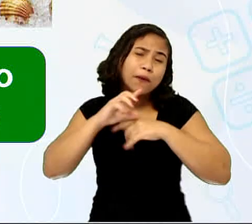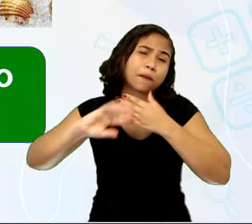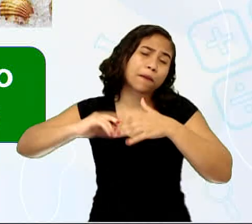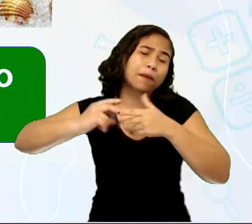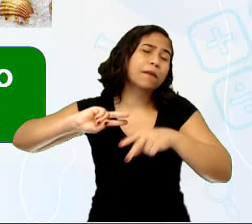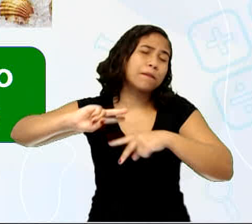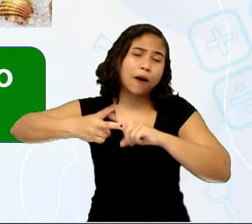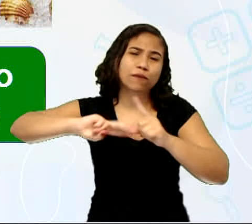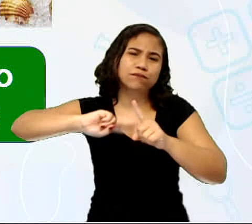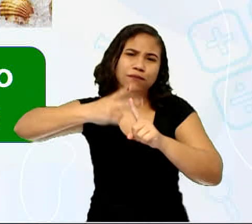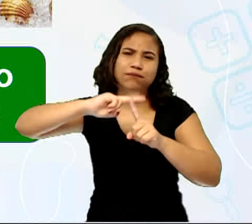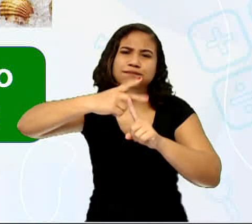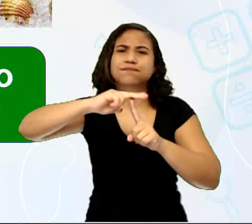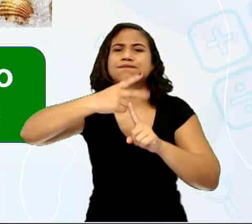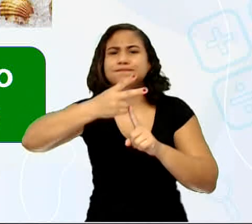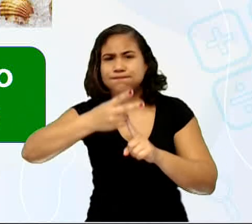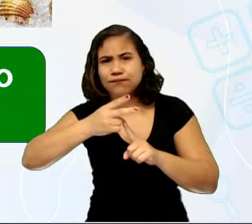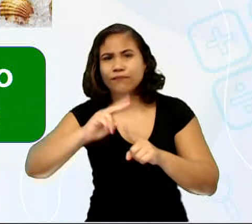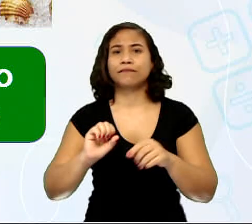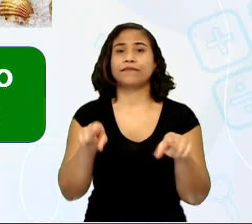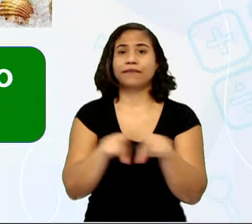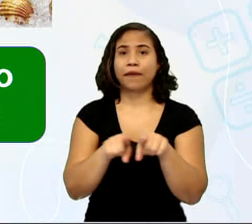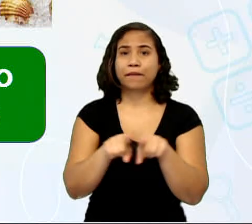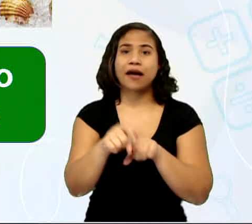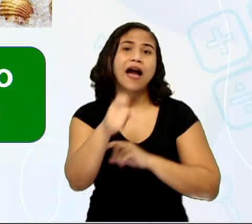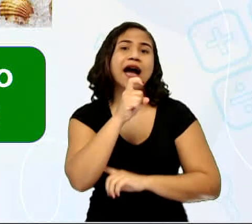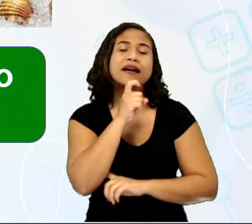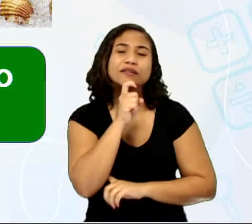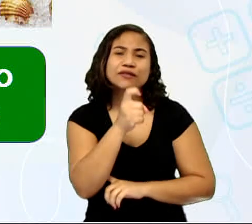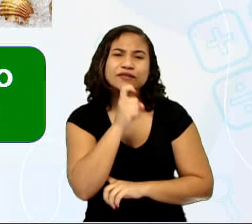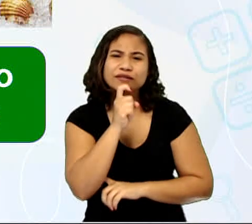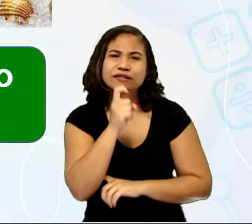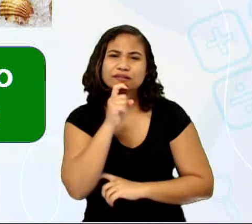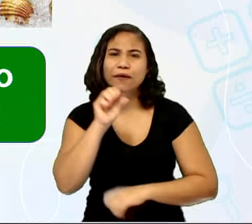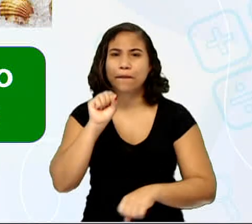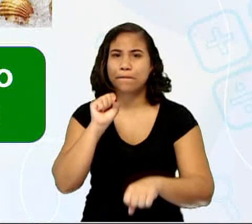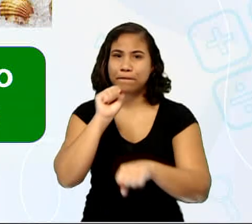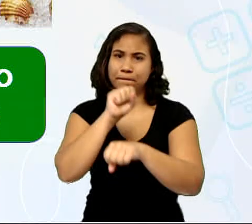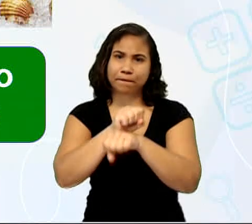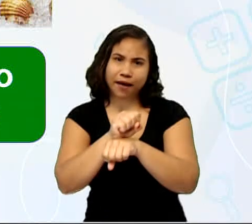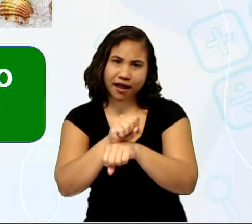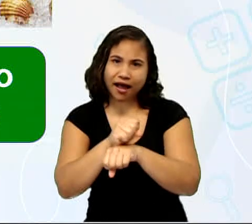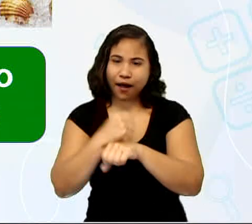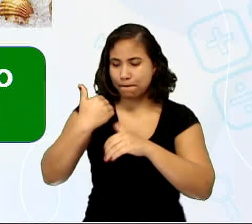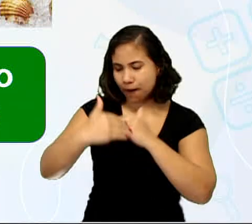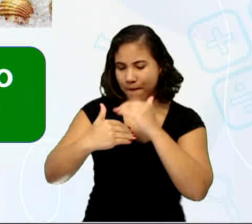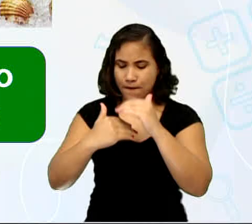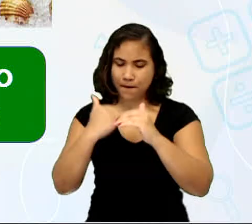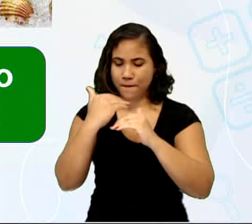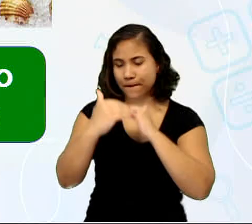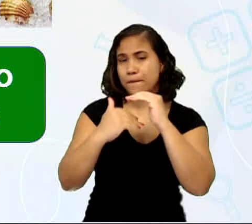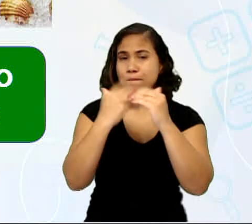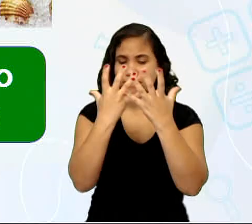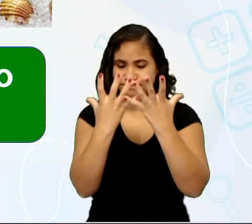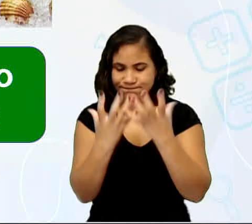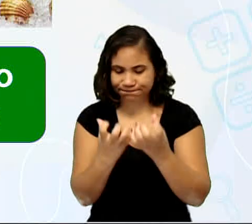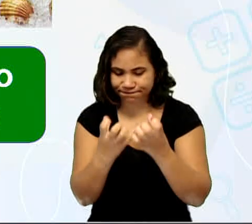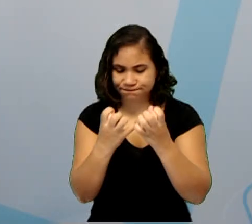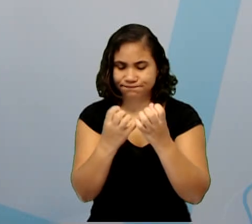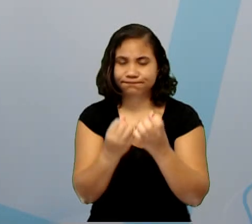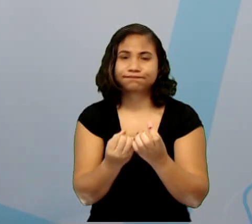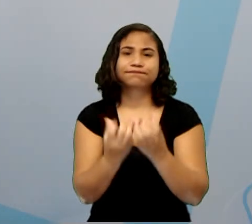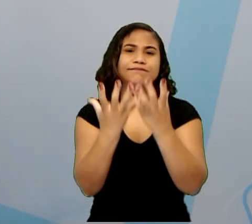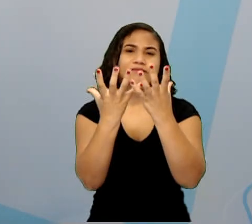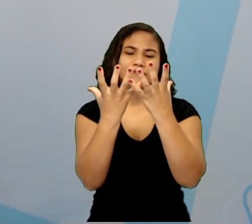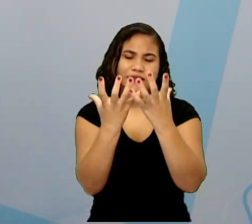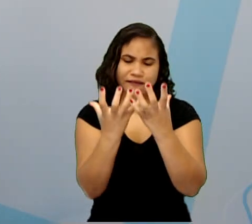Com o resfriamento dos alimentos e o congelamento deles, esse processo ele é diminuído e